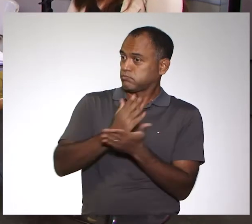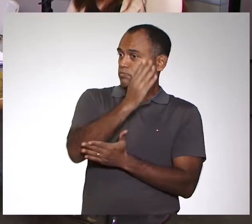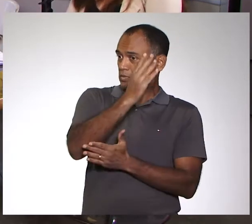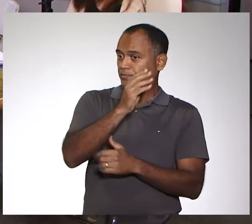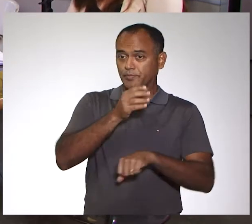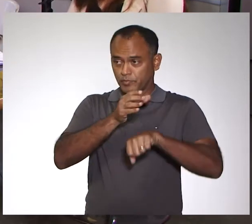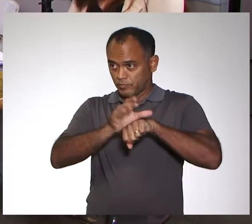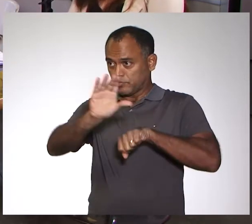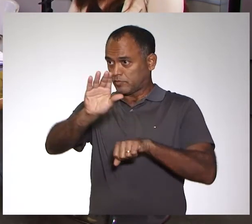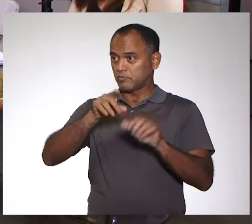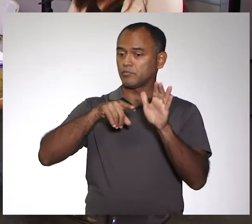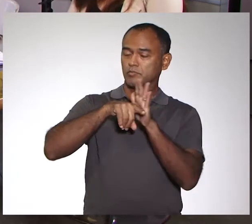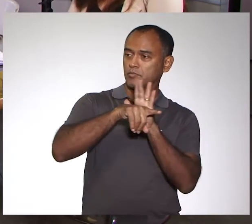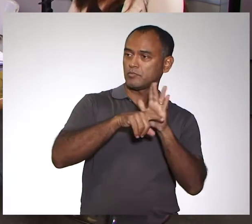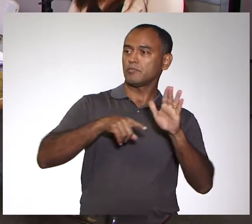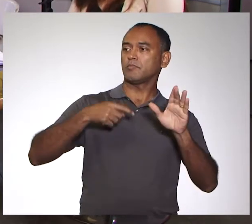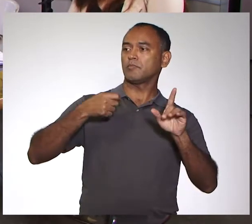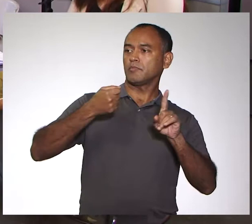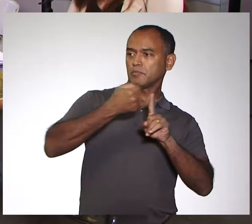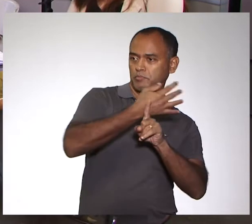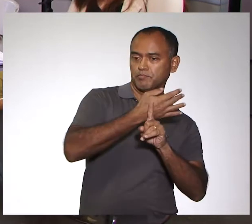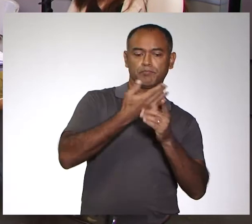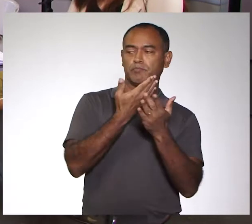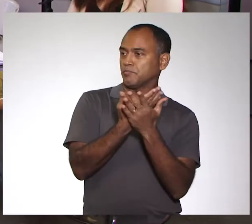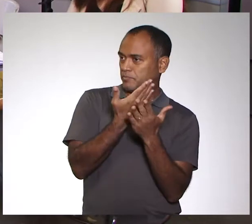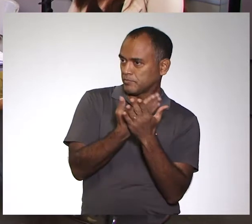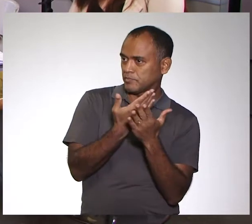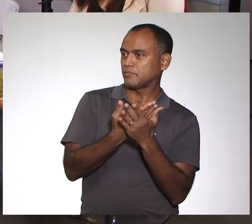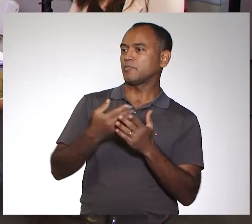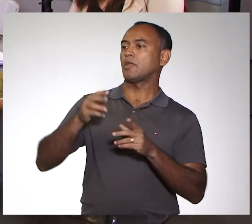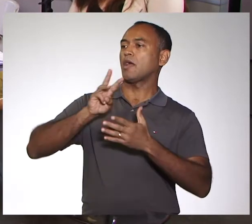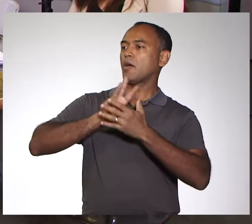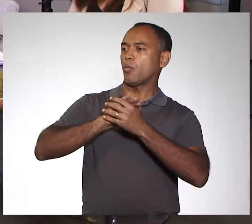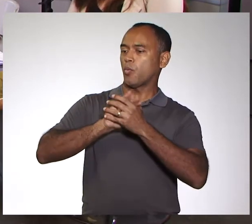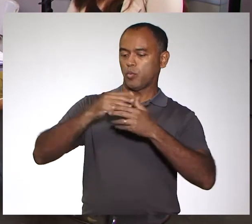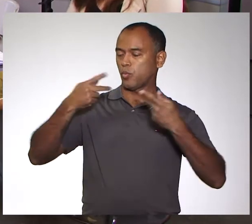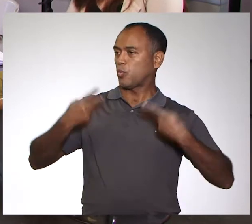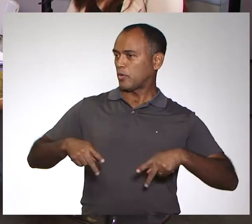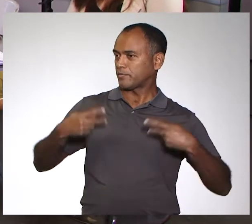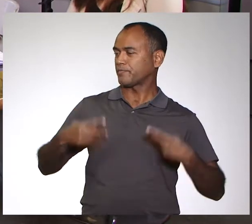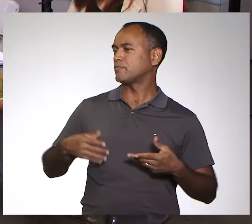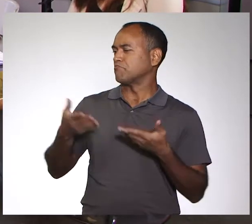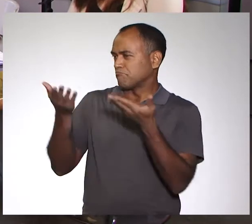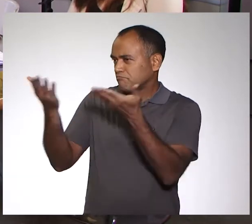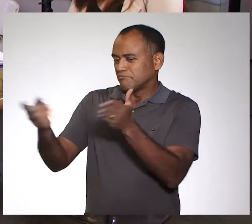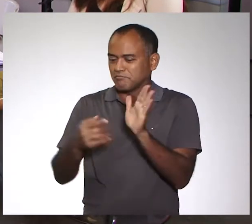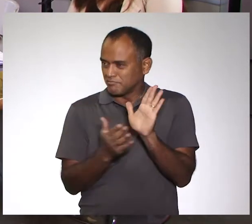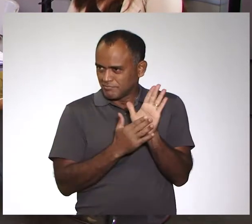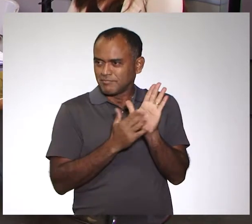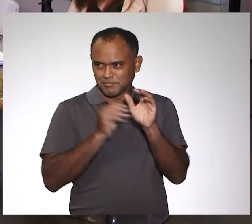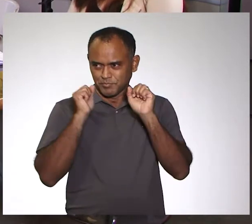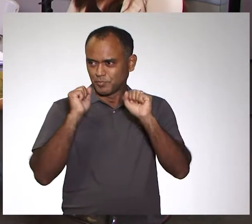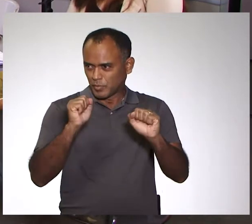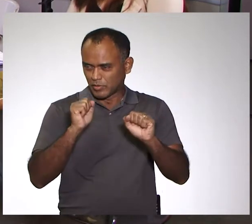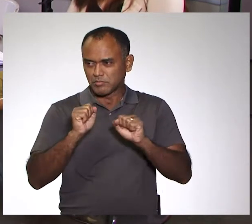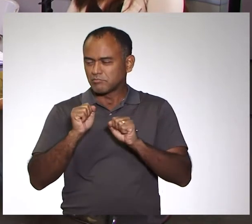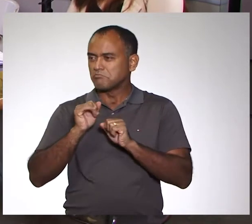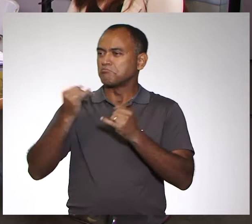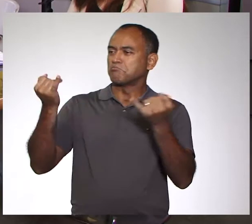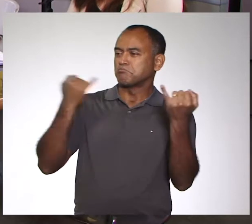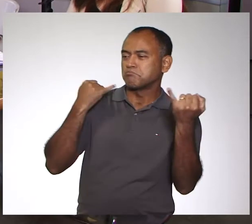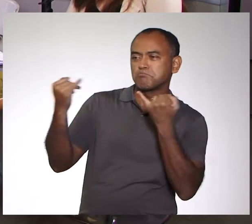2020, pelo Conselho de Ensino, Pesquisa e Extensão da UFRR. Eu gostaria que a senhora nos apresentasse esse programa,